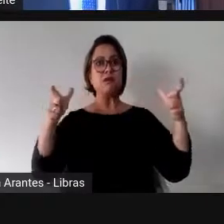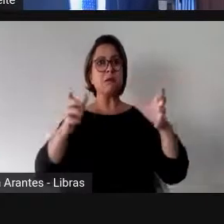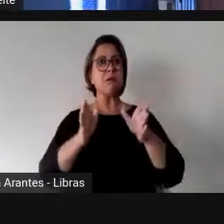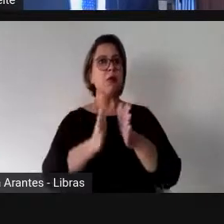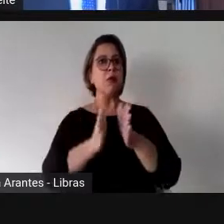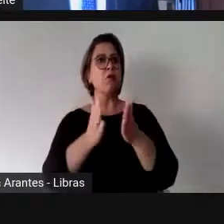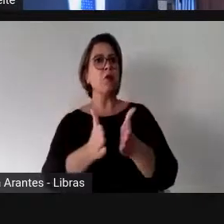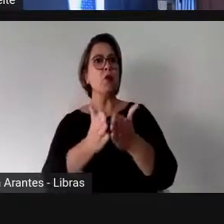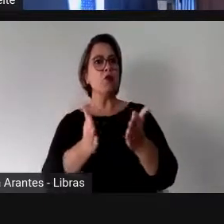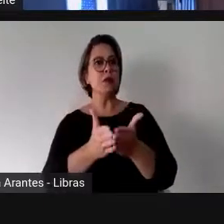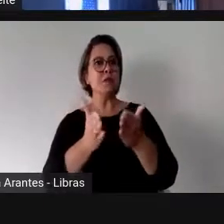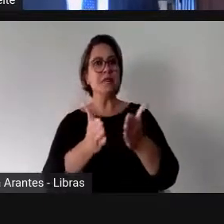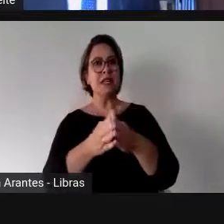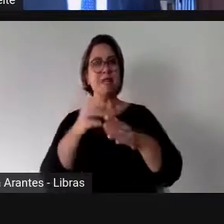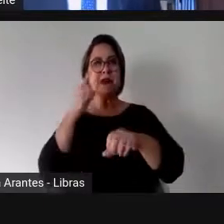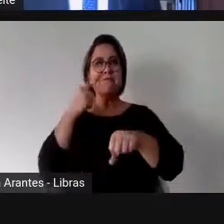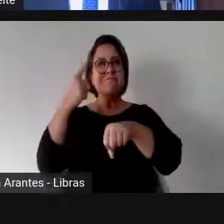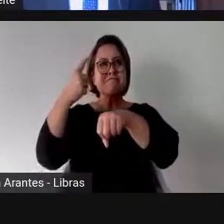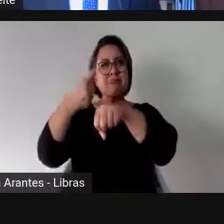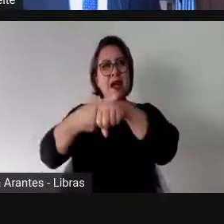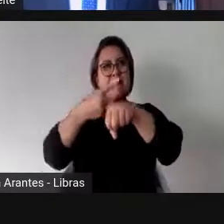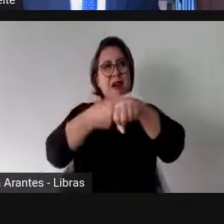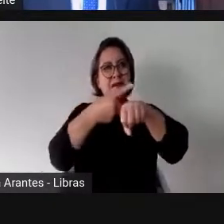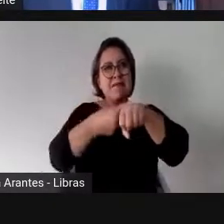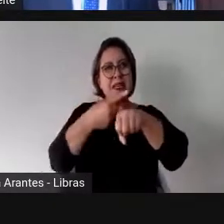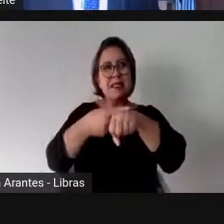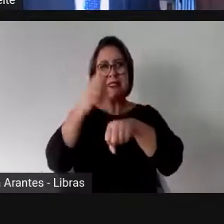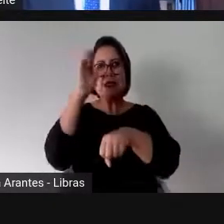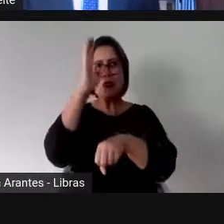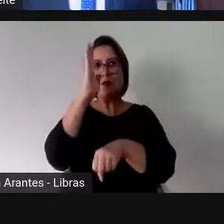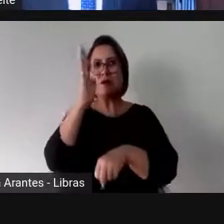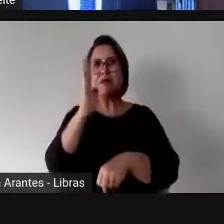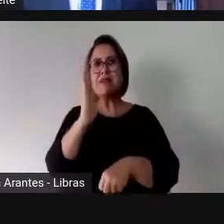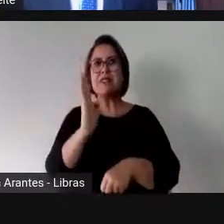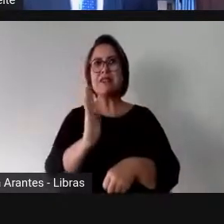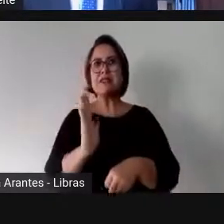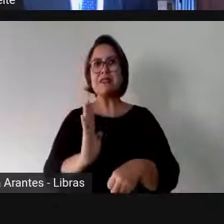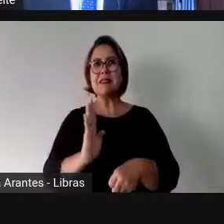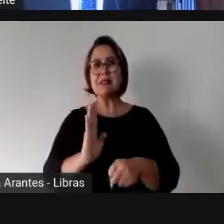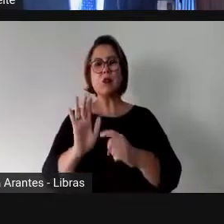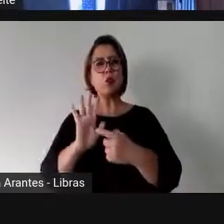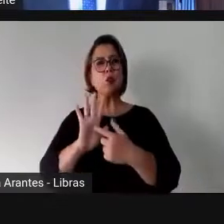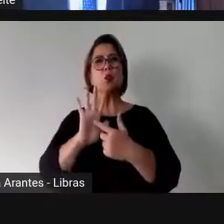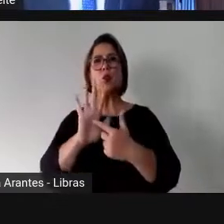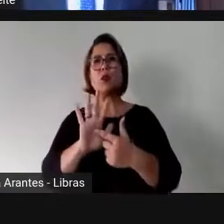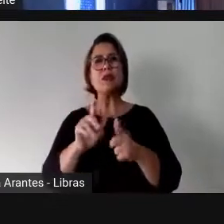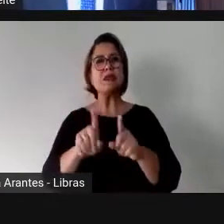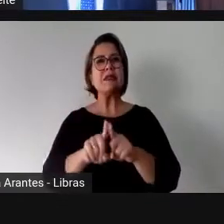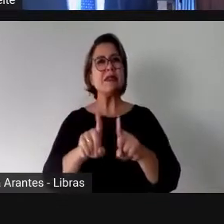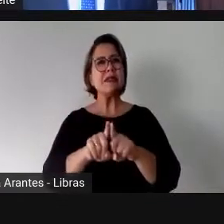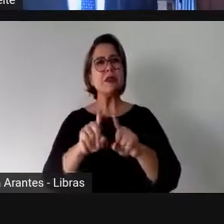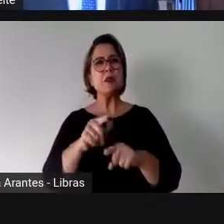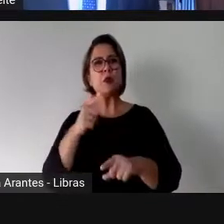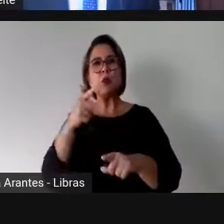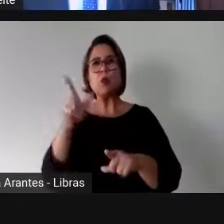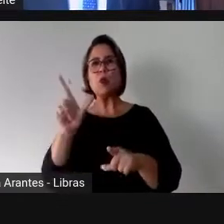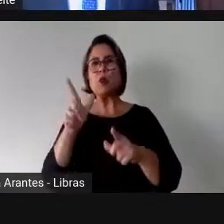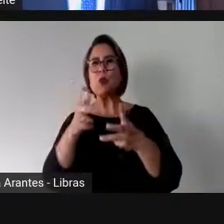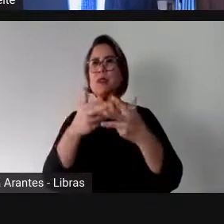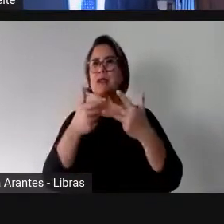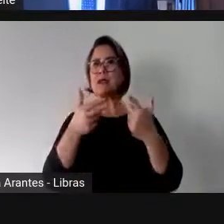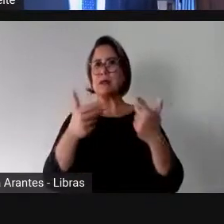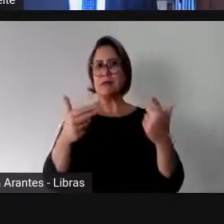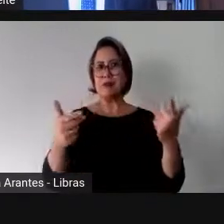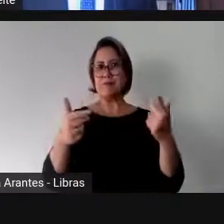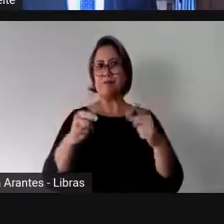no nosso país, essas desigualdades têm outras repercussões. E